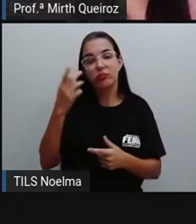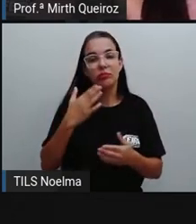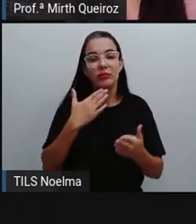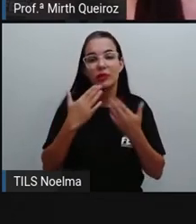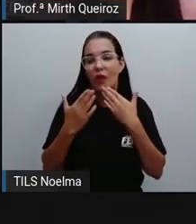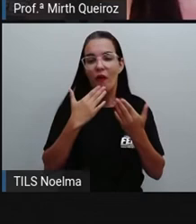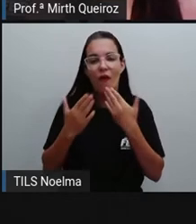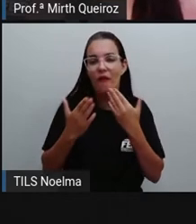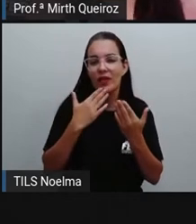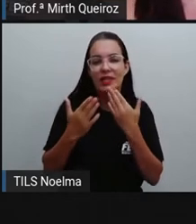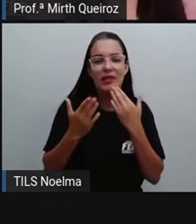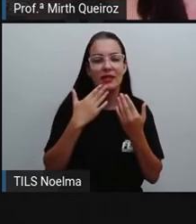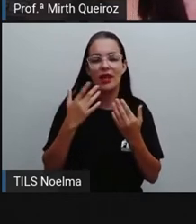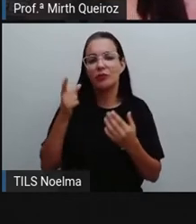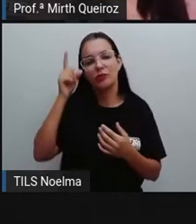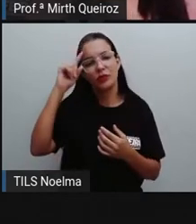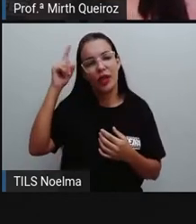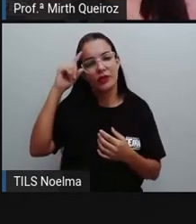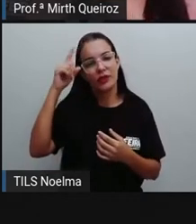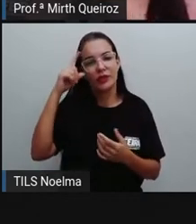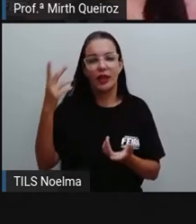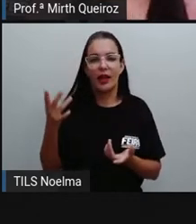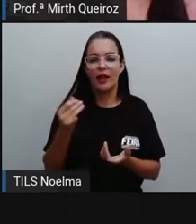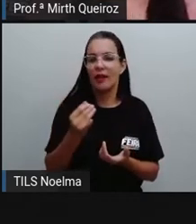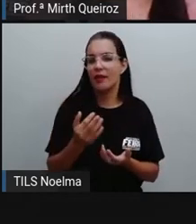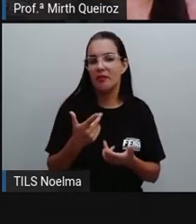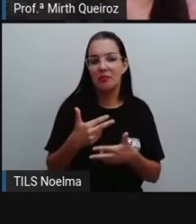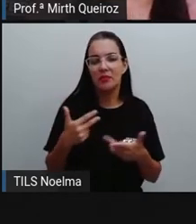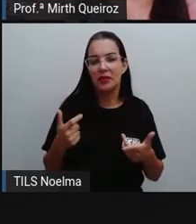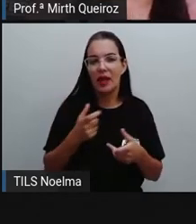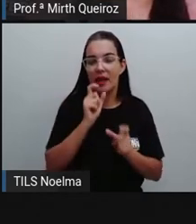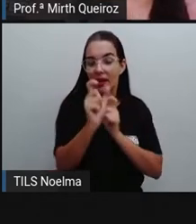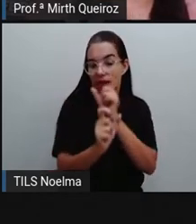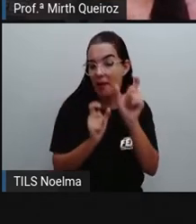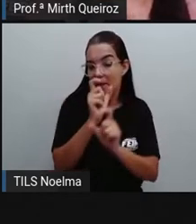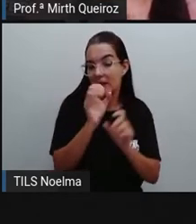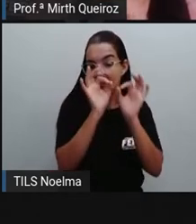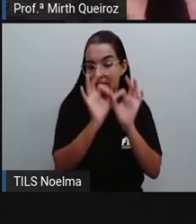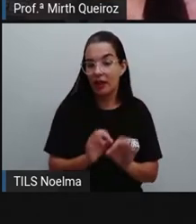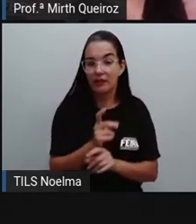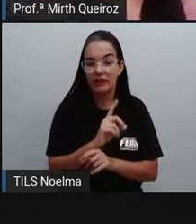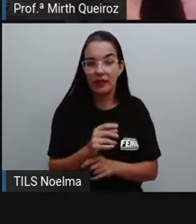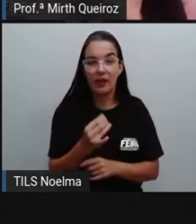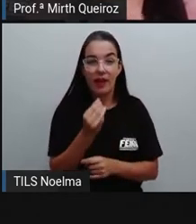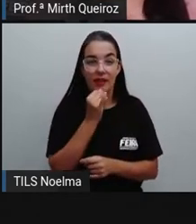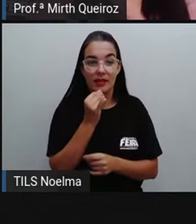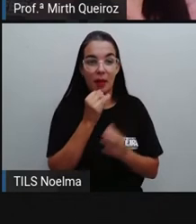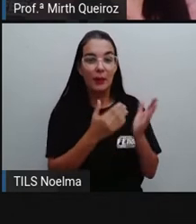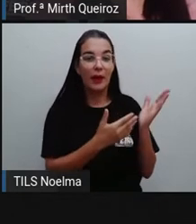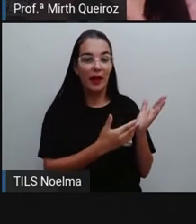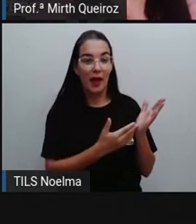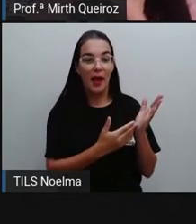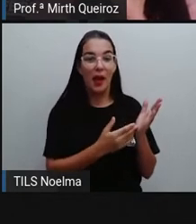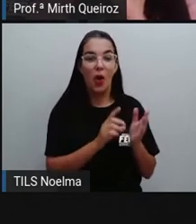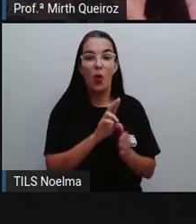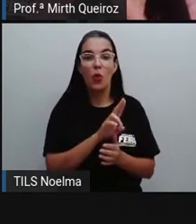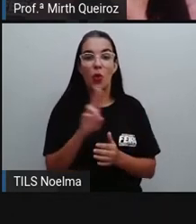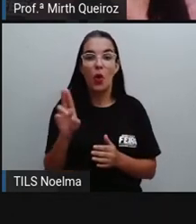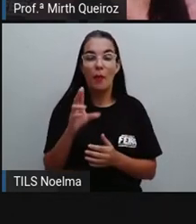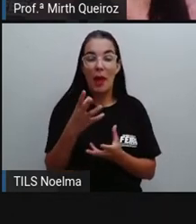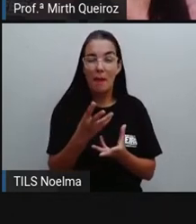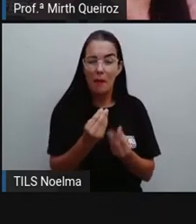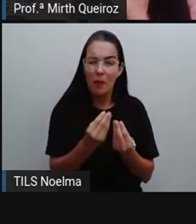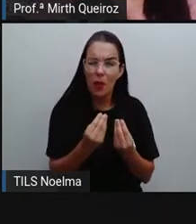que a gente utiliza no dia a dia sem nenhum tipo de formalidade, né? Tendo em vista aí que a autora utiliza